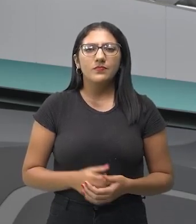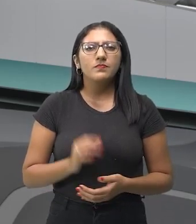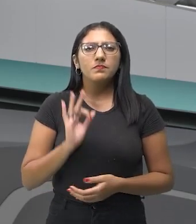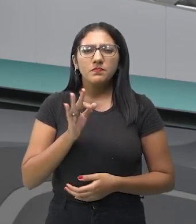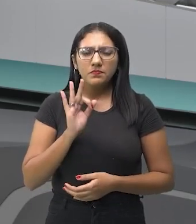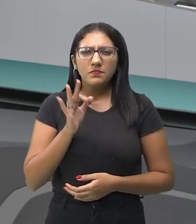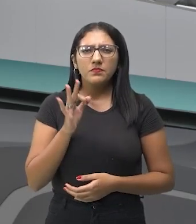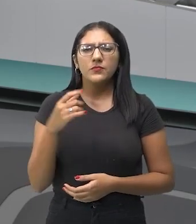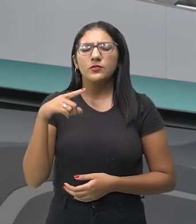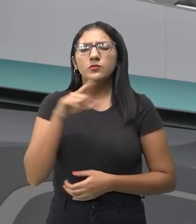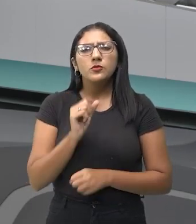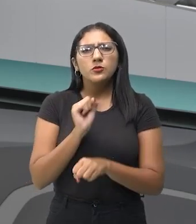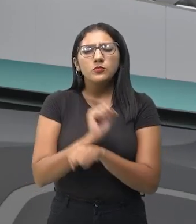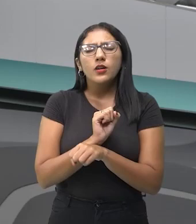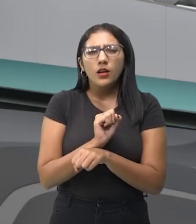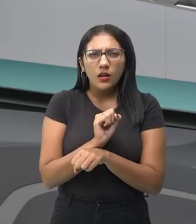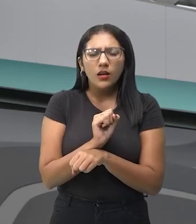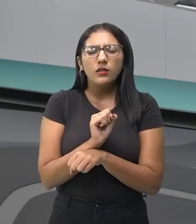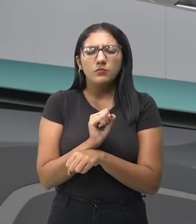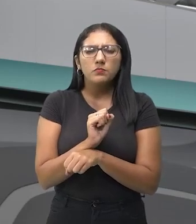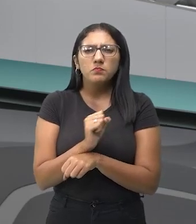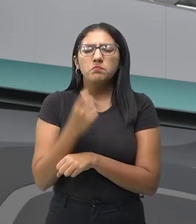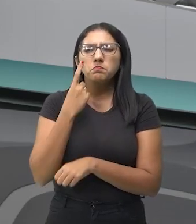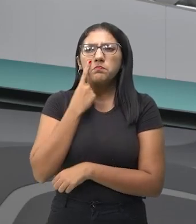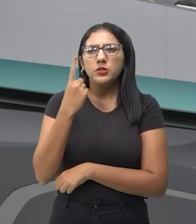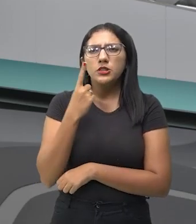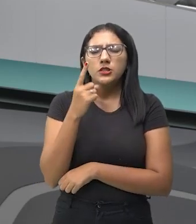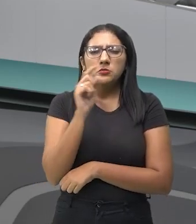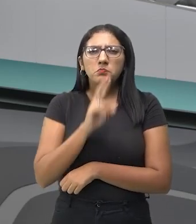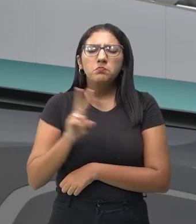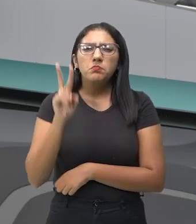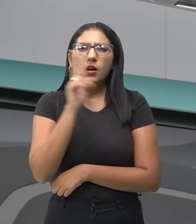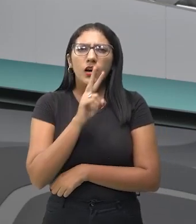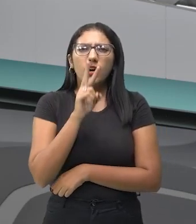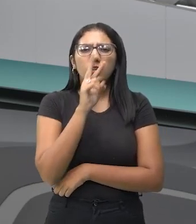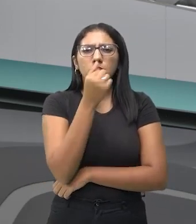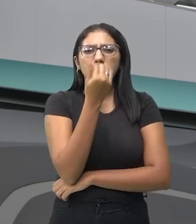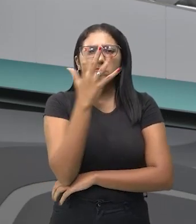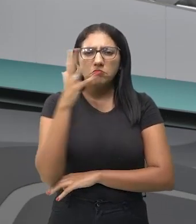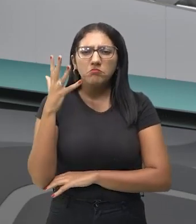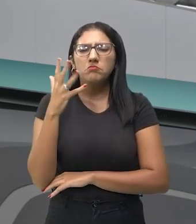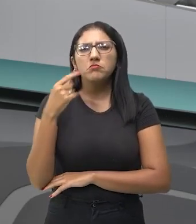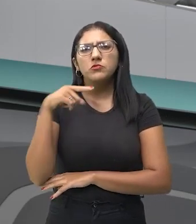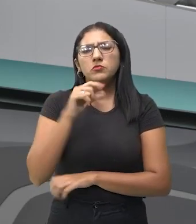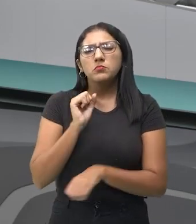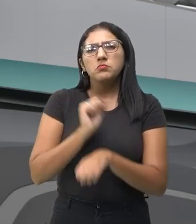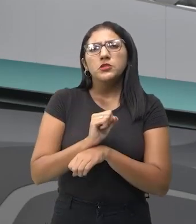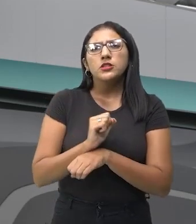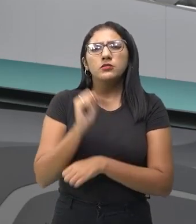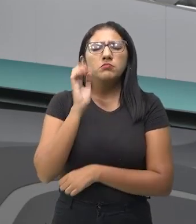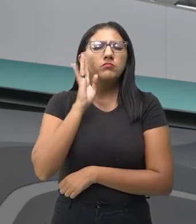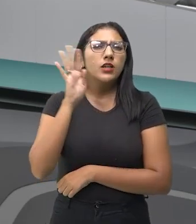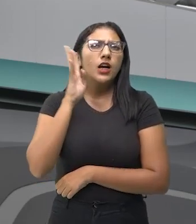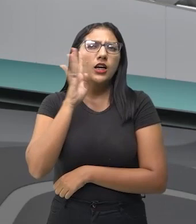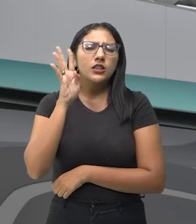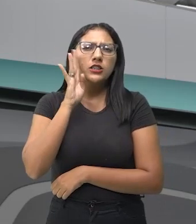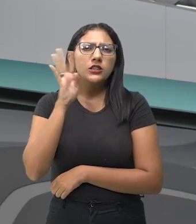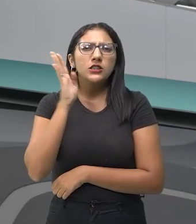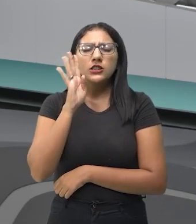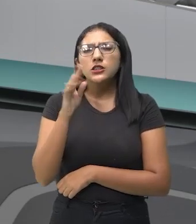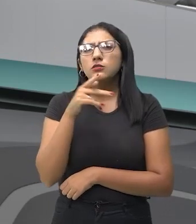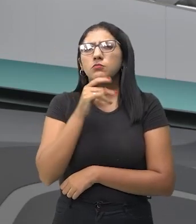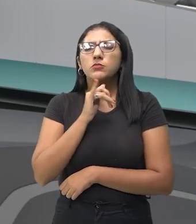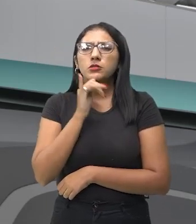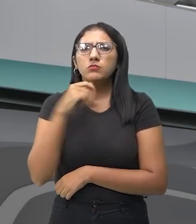Bem, e aí vocês conseguiram ouvir, né? Eu imaginei, né? Já pensou vocês imaginando, andando, ouvindo o som dos